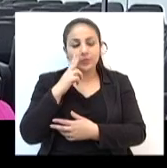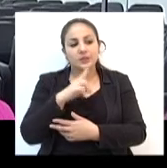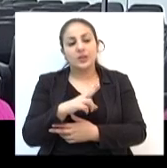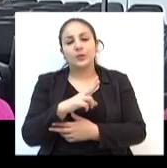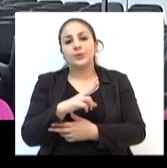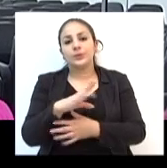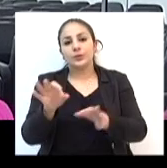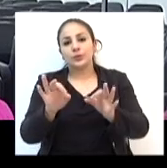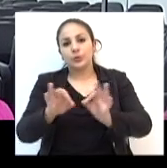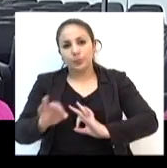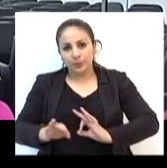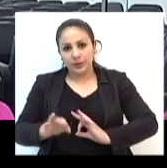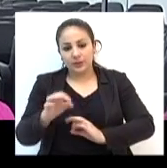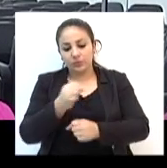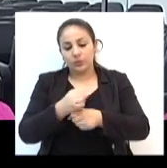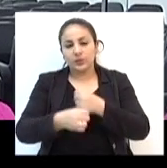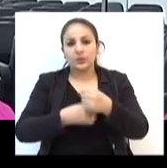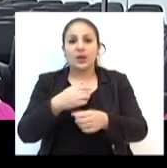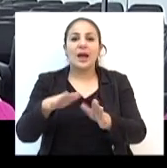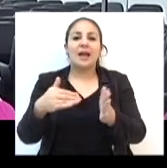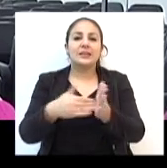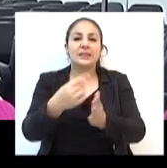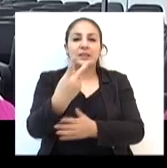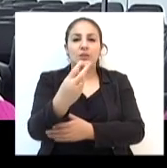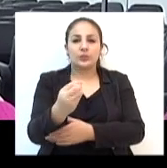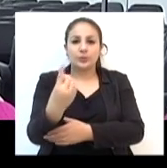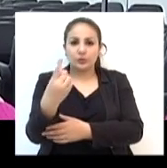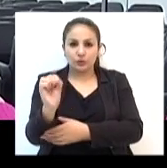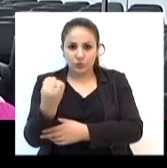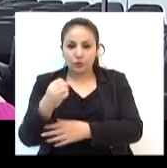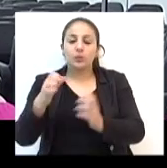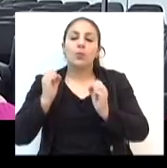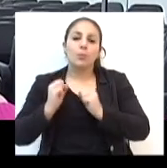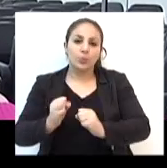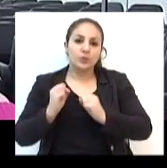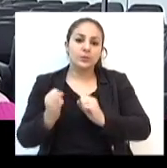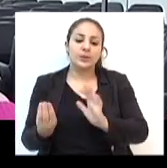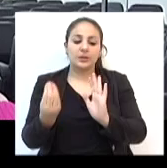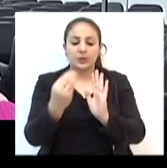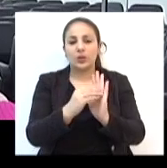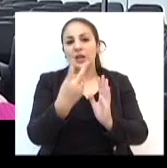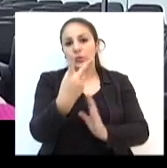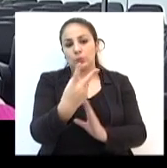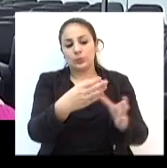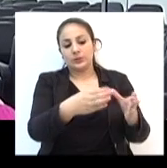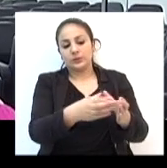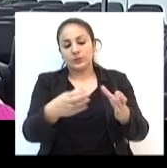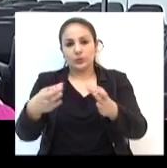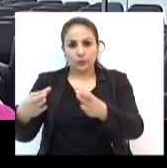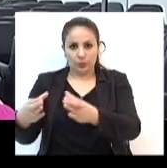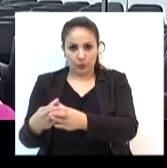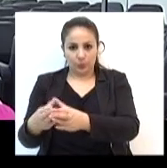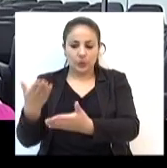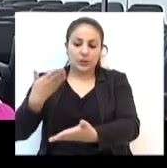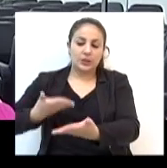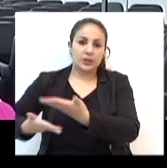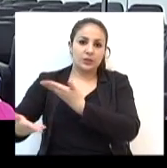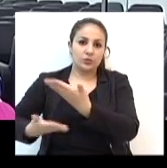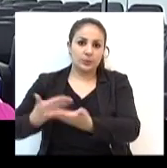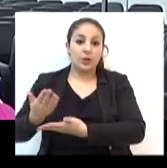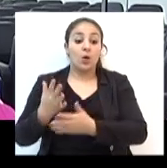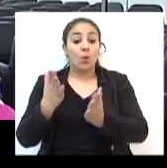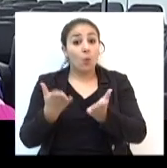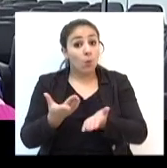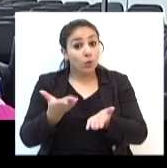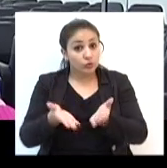Plano Plurianual, que vai até 2018, a possibilidade de suplementação de duas equipes de atendimento. Hoje nós